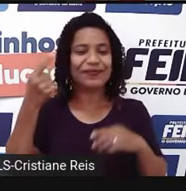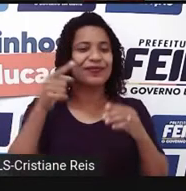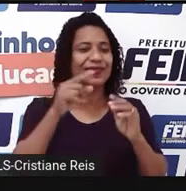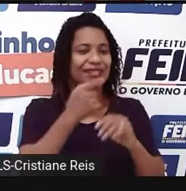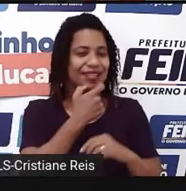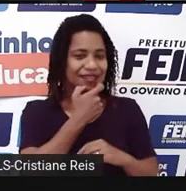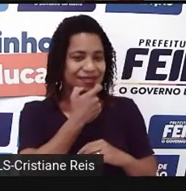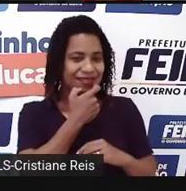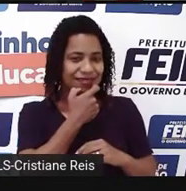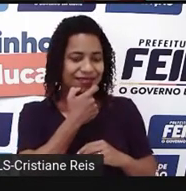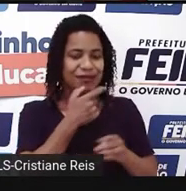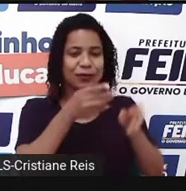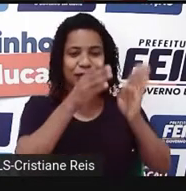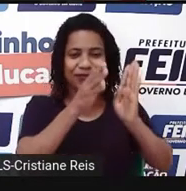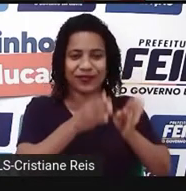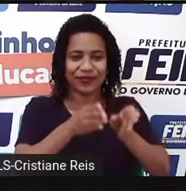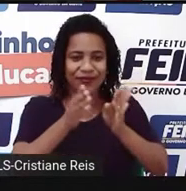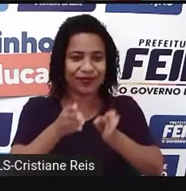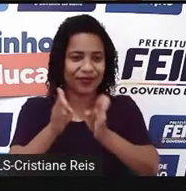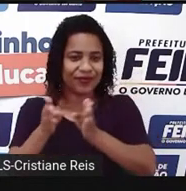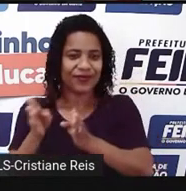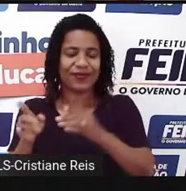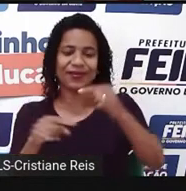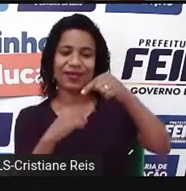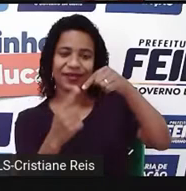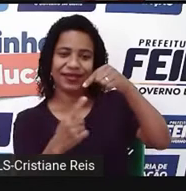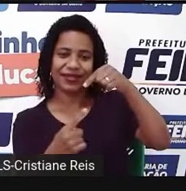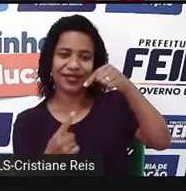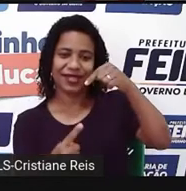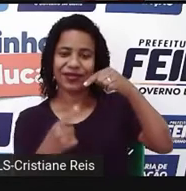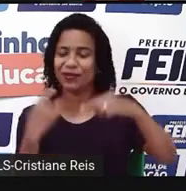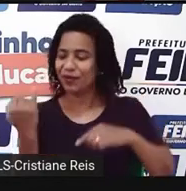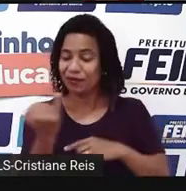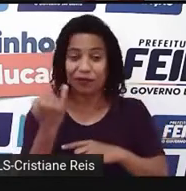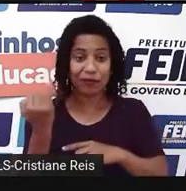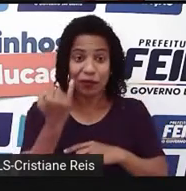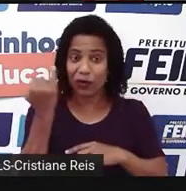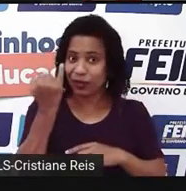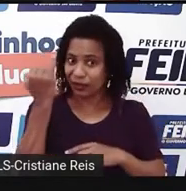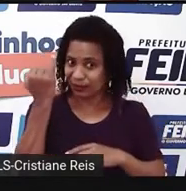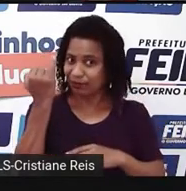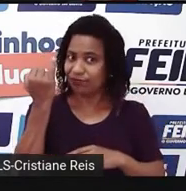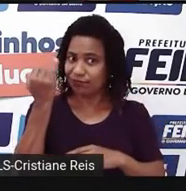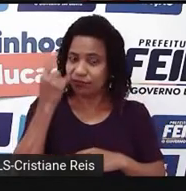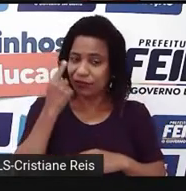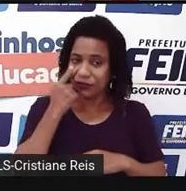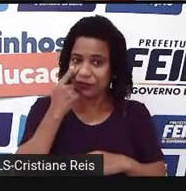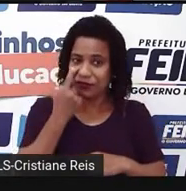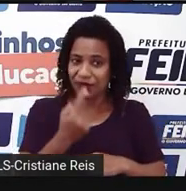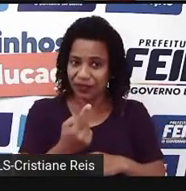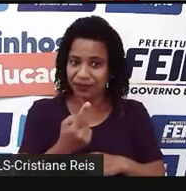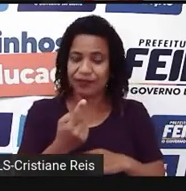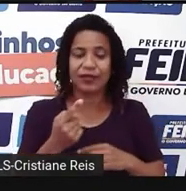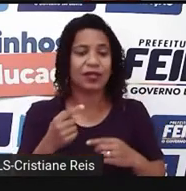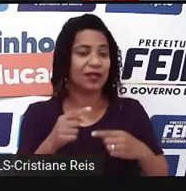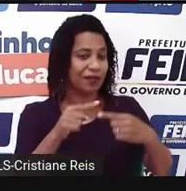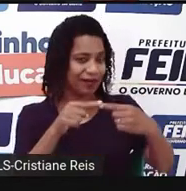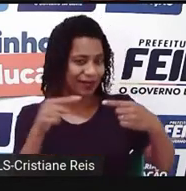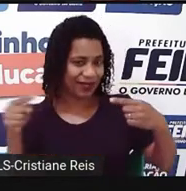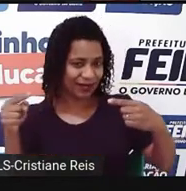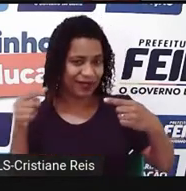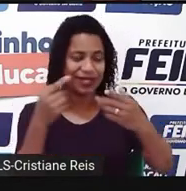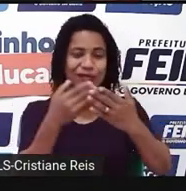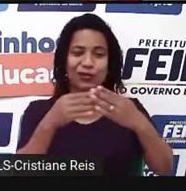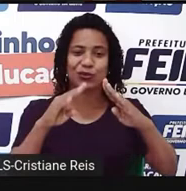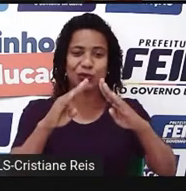que é imprescindível. Então, escrevam aí o cabeçalho, colocando skill, o nome da escola onde